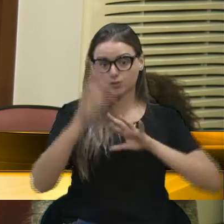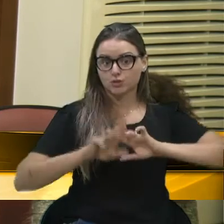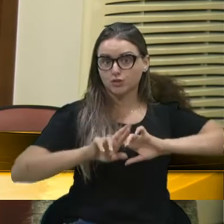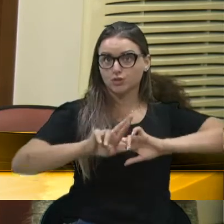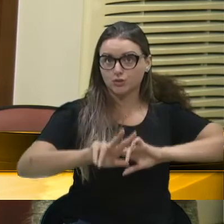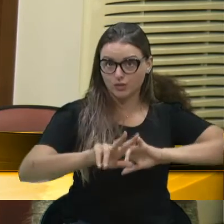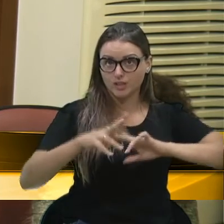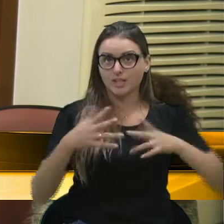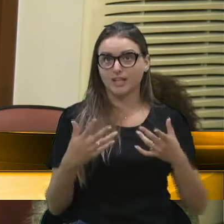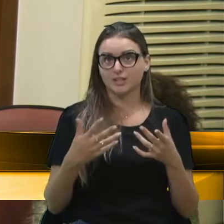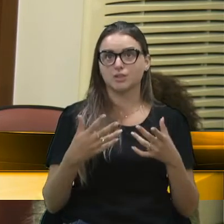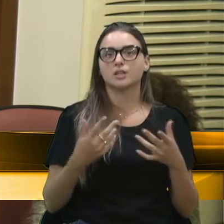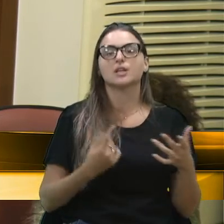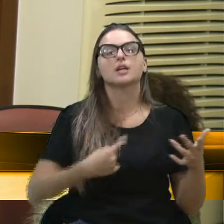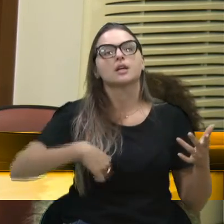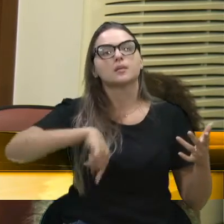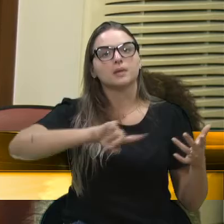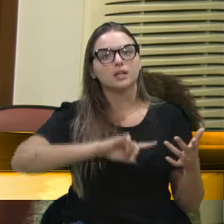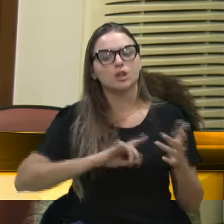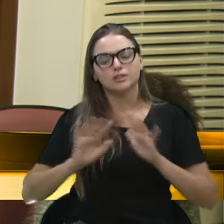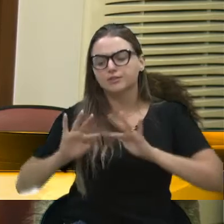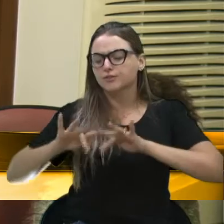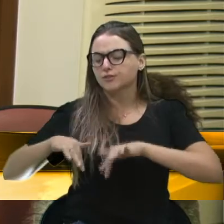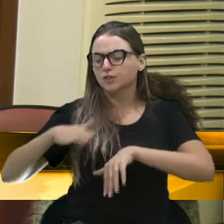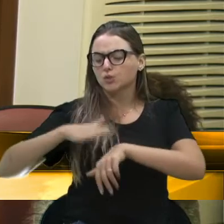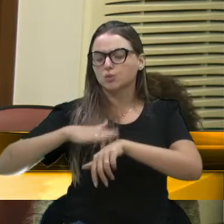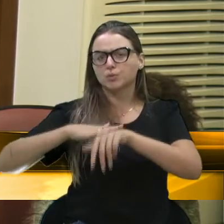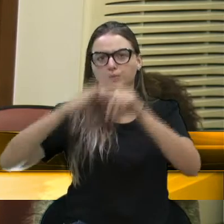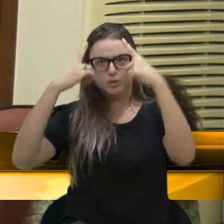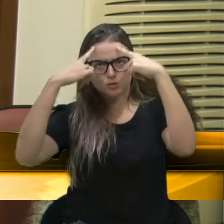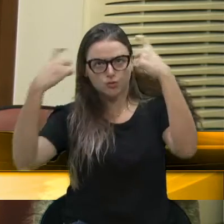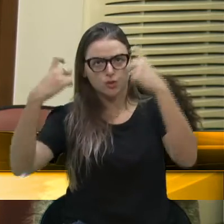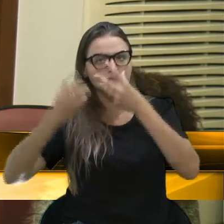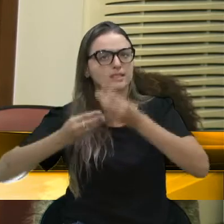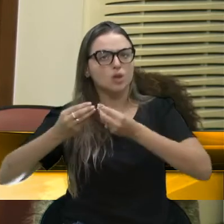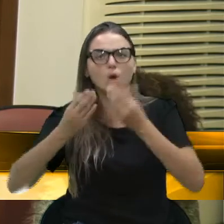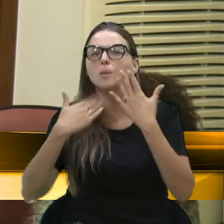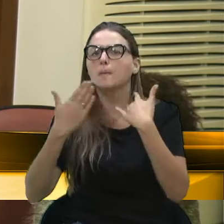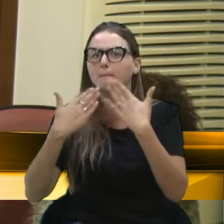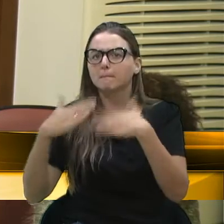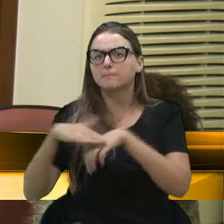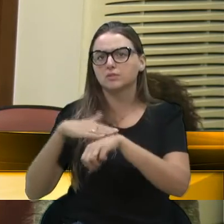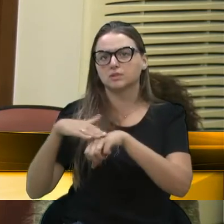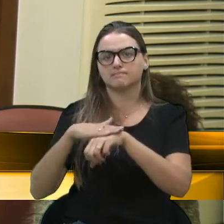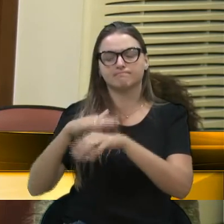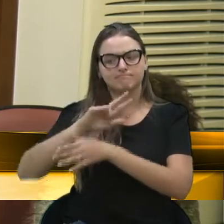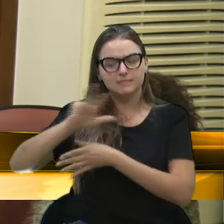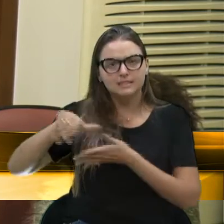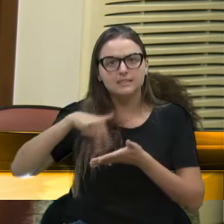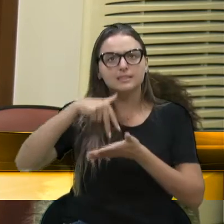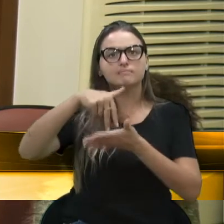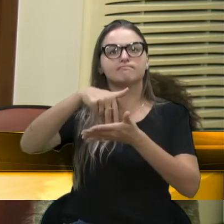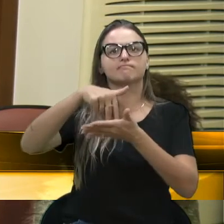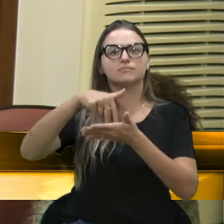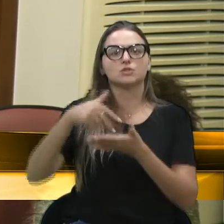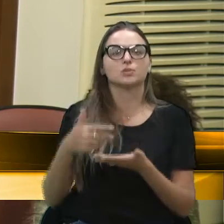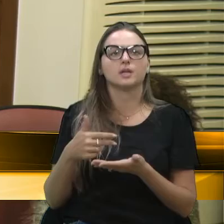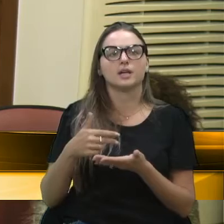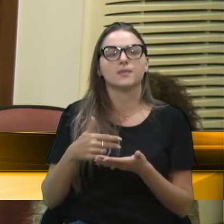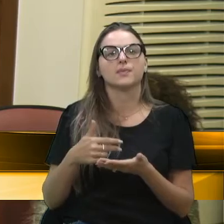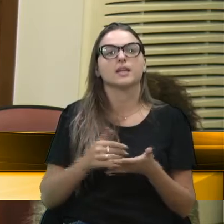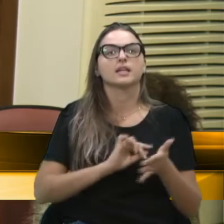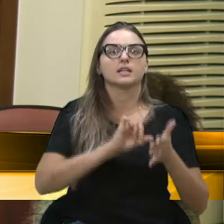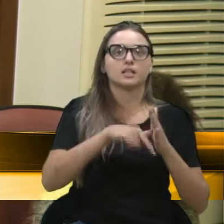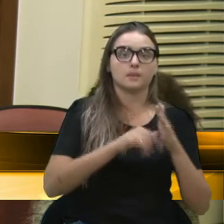passar momentos de violência através de diálogo. A gente tem que superar esses momentos, especialmente em um pós